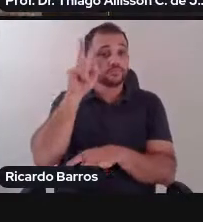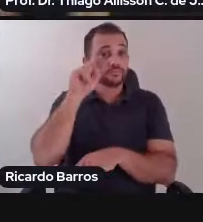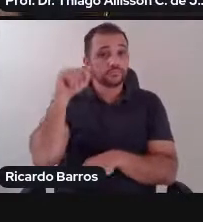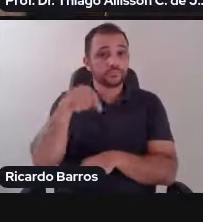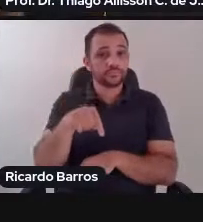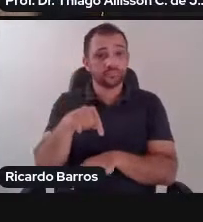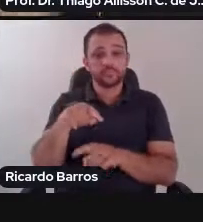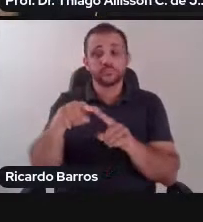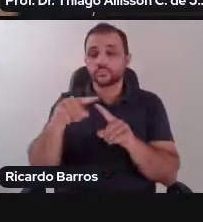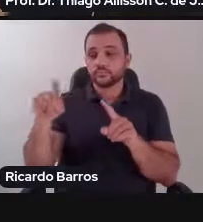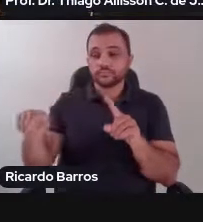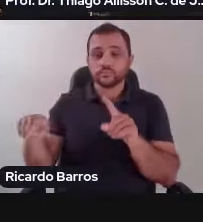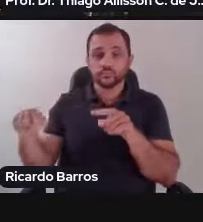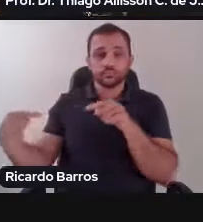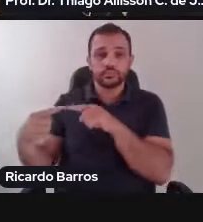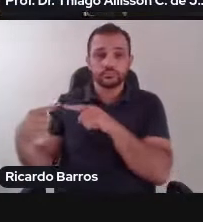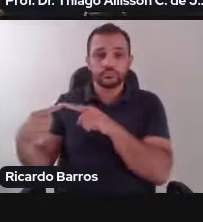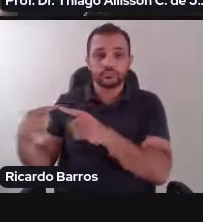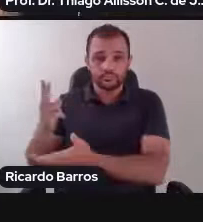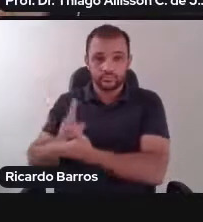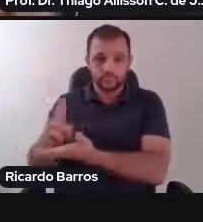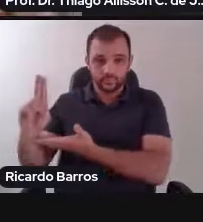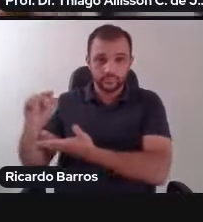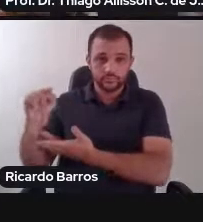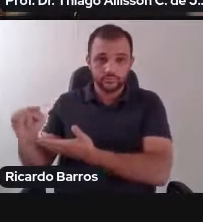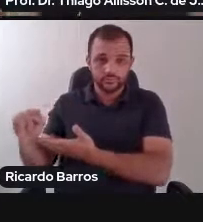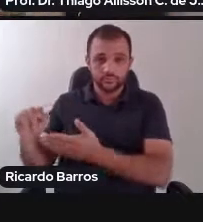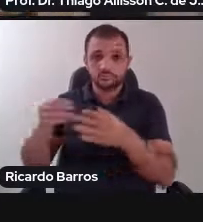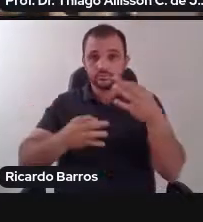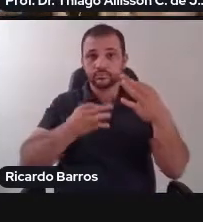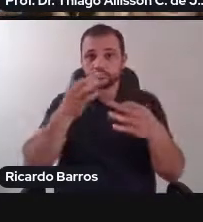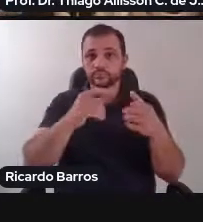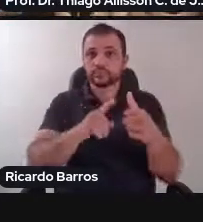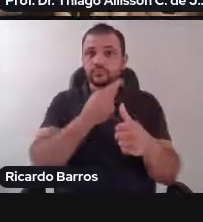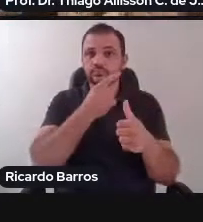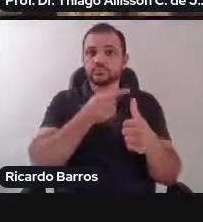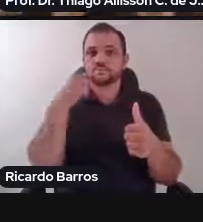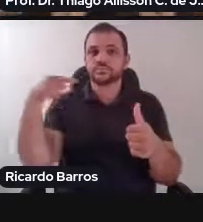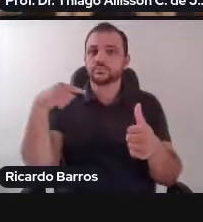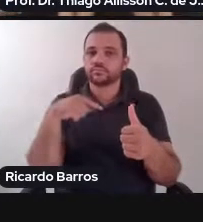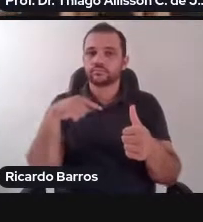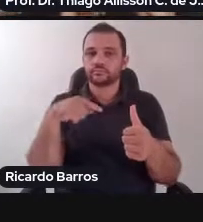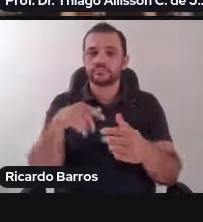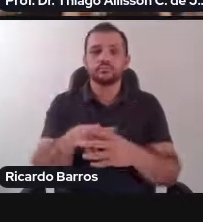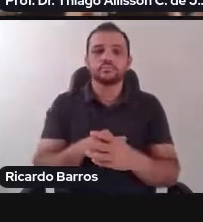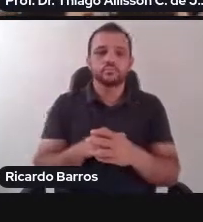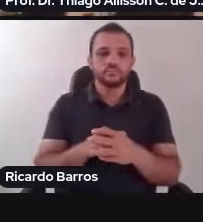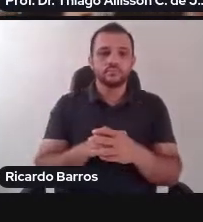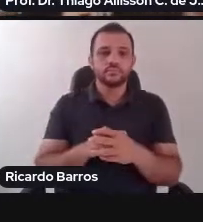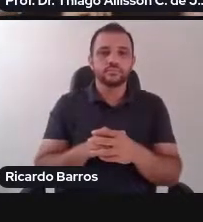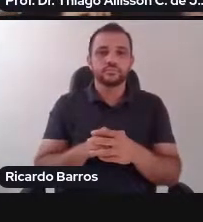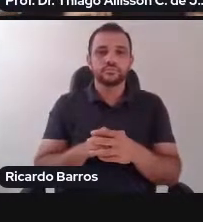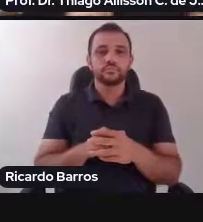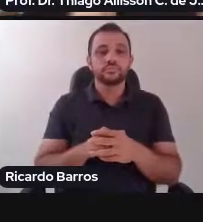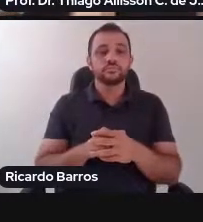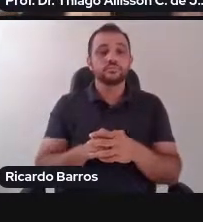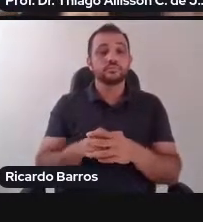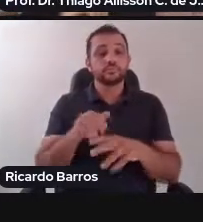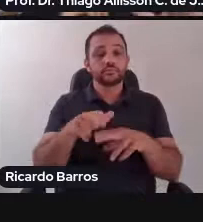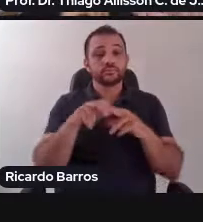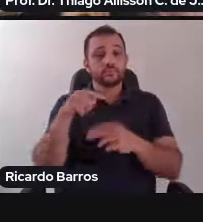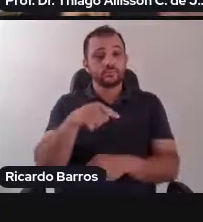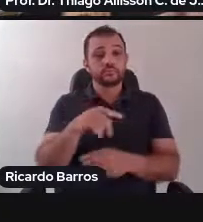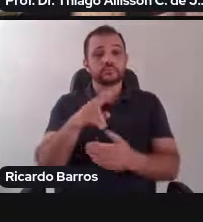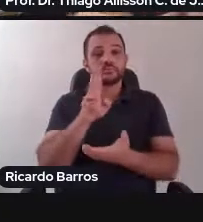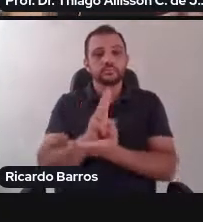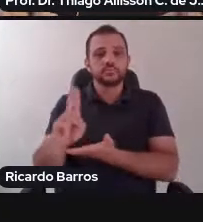convenção para fins de jurisdicionalidade. Então, nesse contexto, a CADH, a convenção,